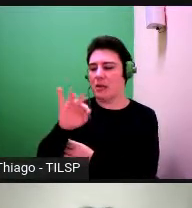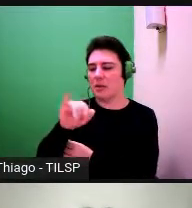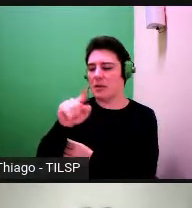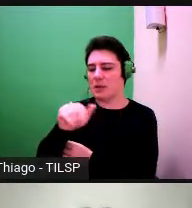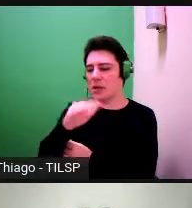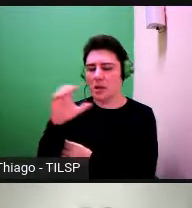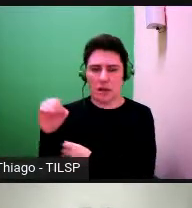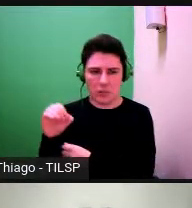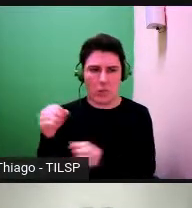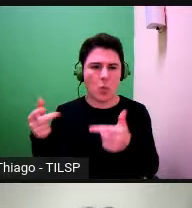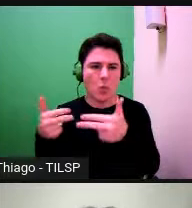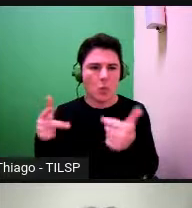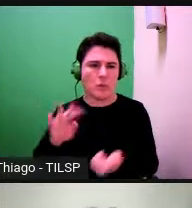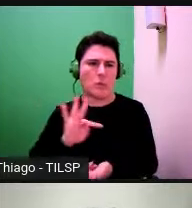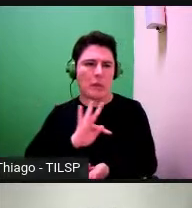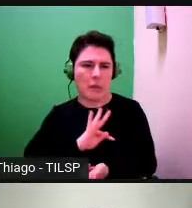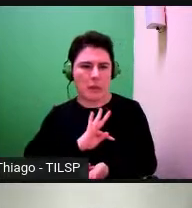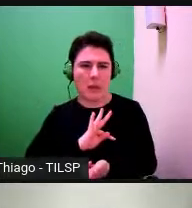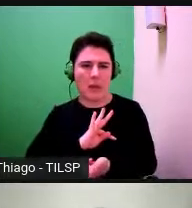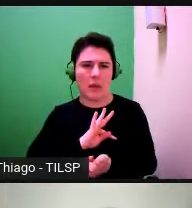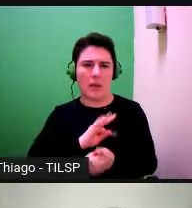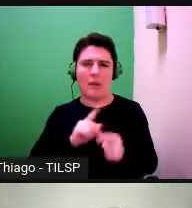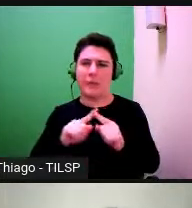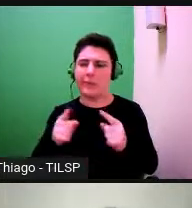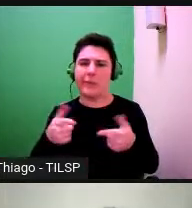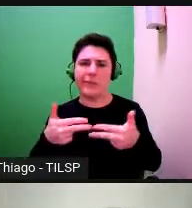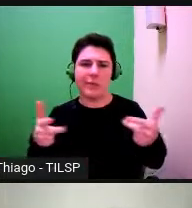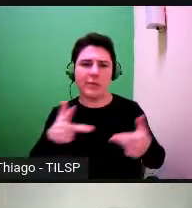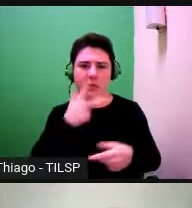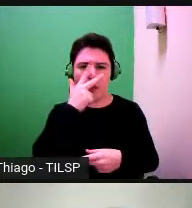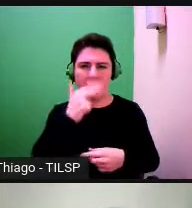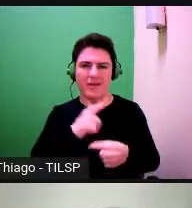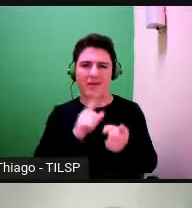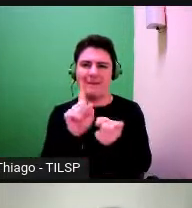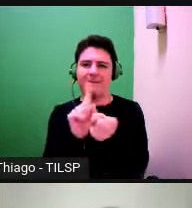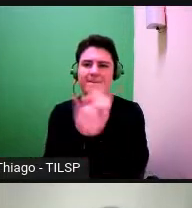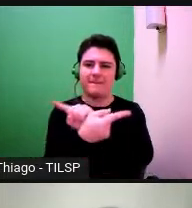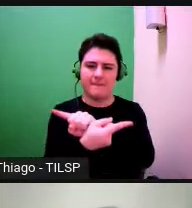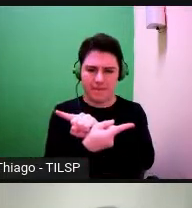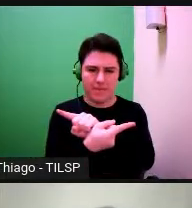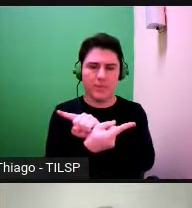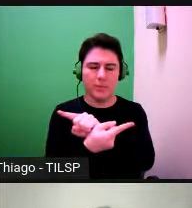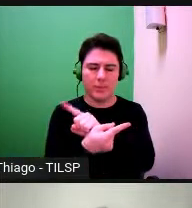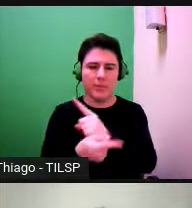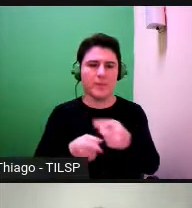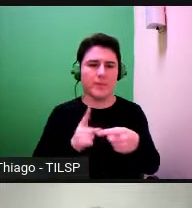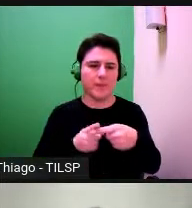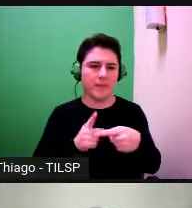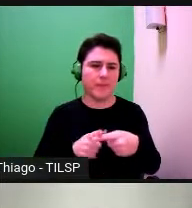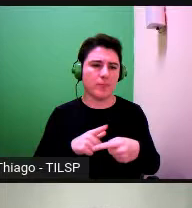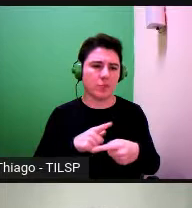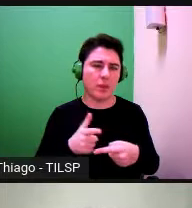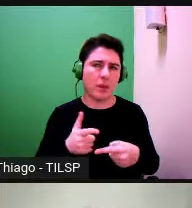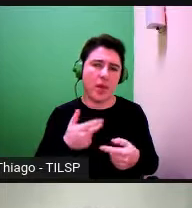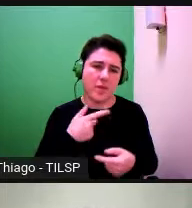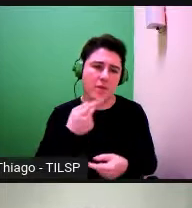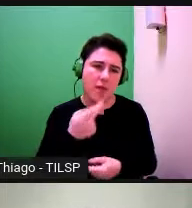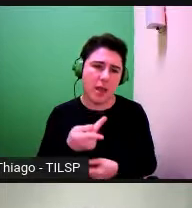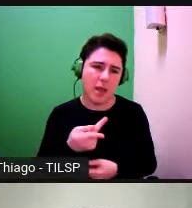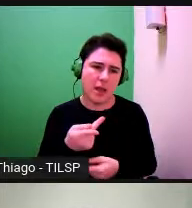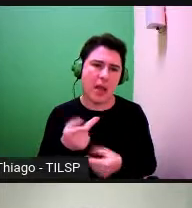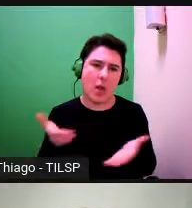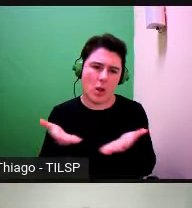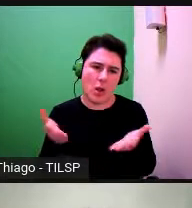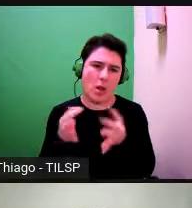e a encenação das controvérsas. A encenação das controvérsas também é interessante, a questão da encenação, eu vou desenvolver